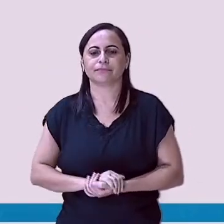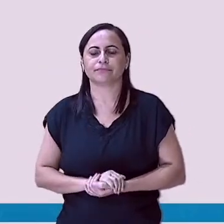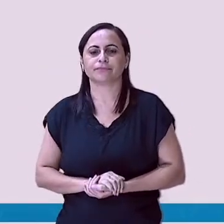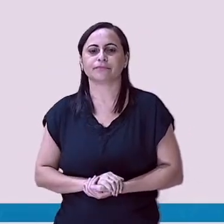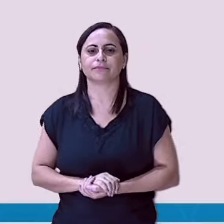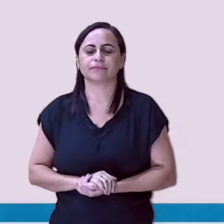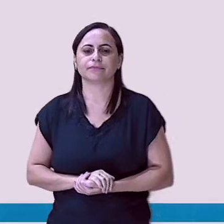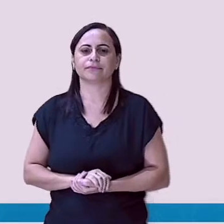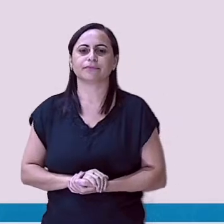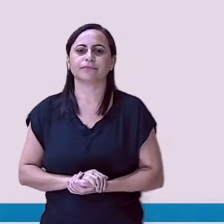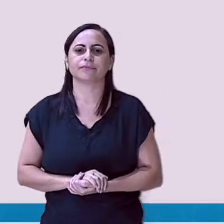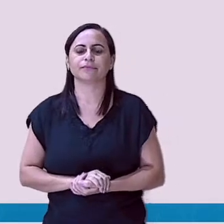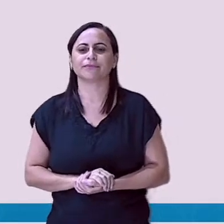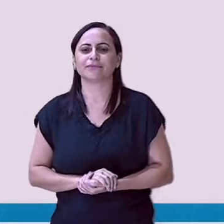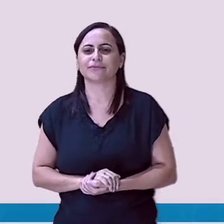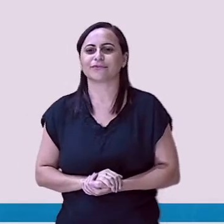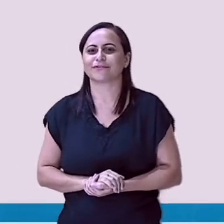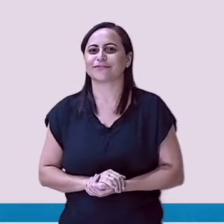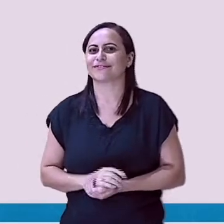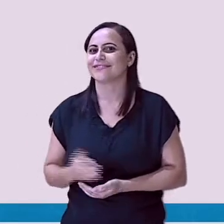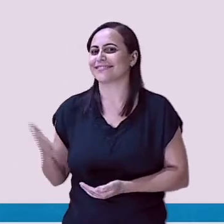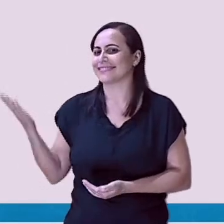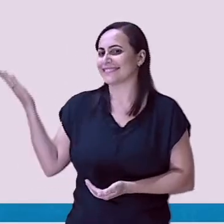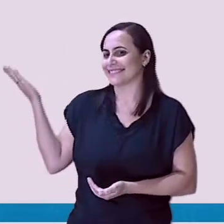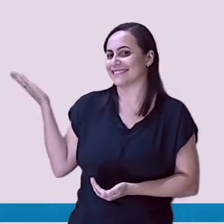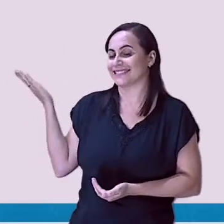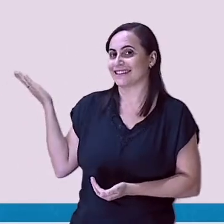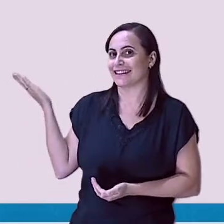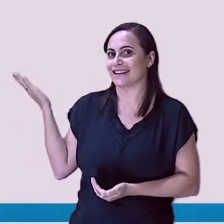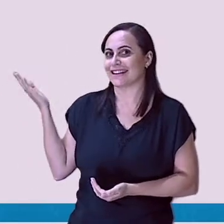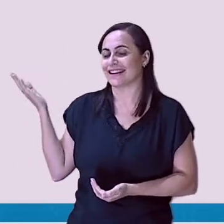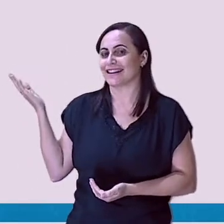Bailarina. E esta aqui?